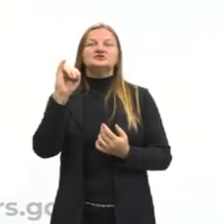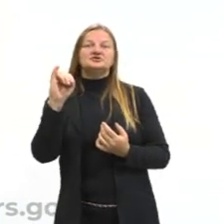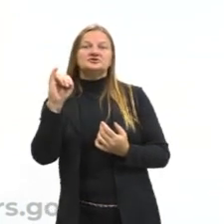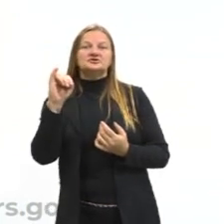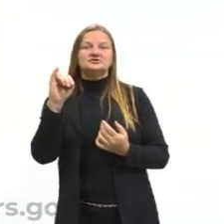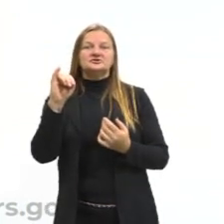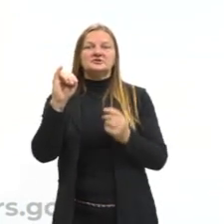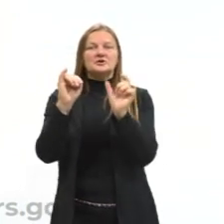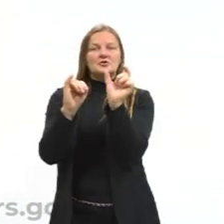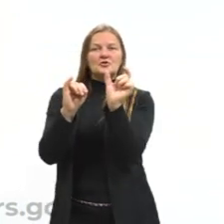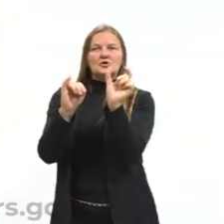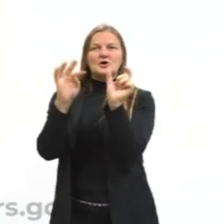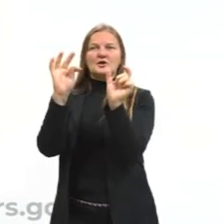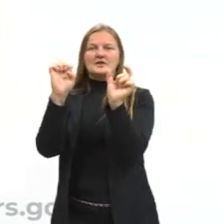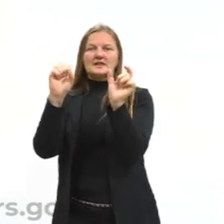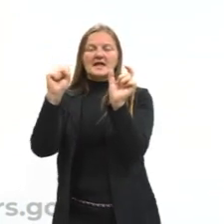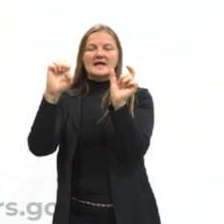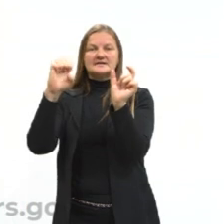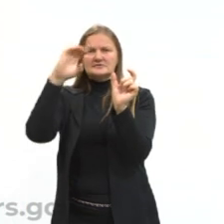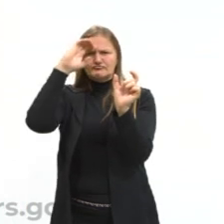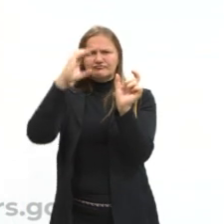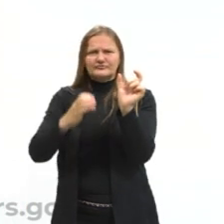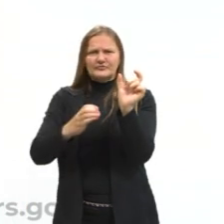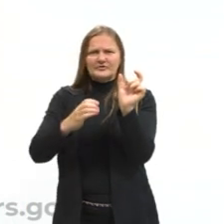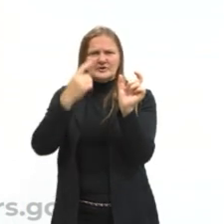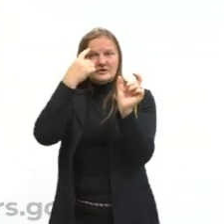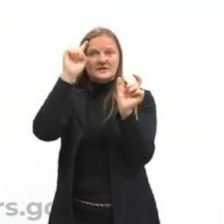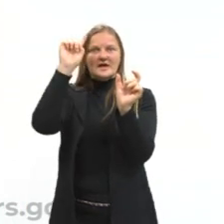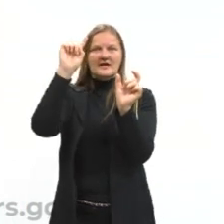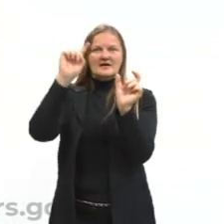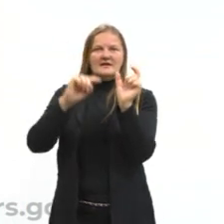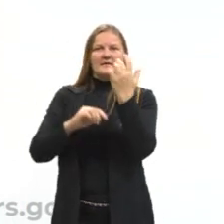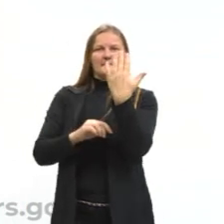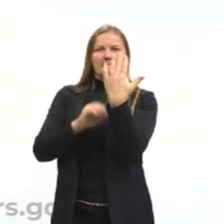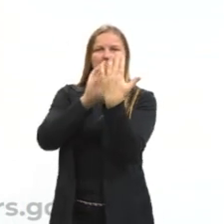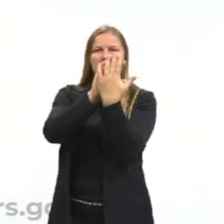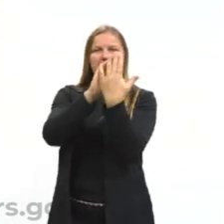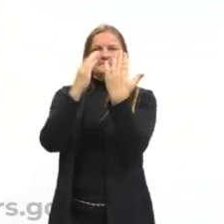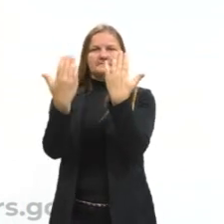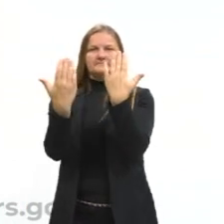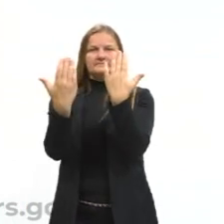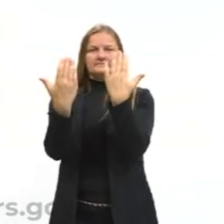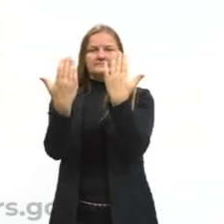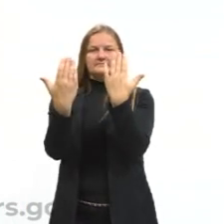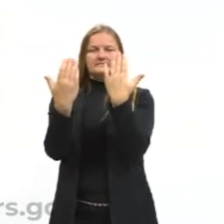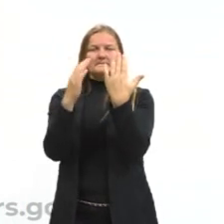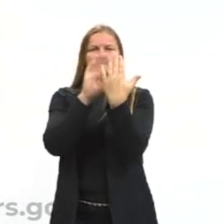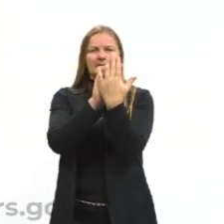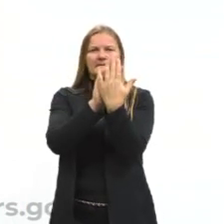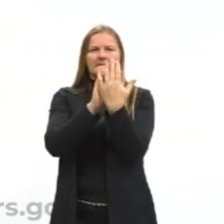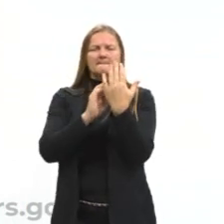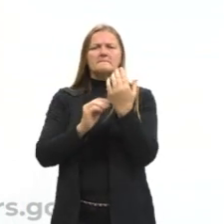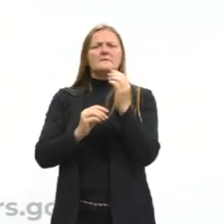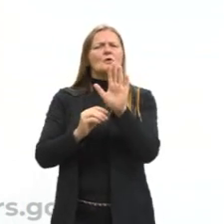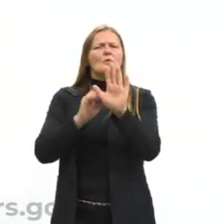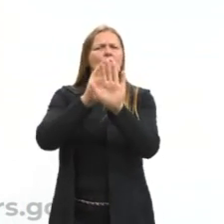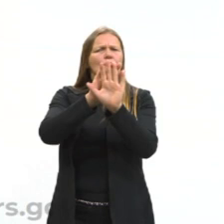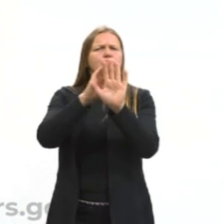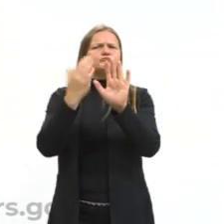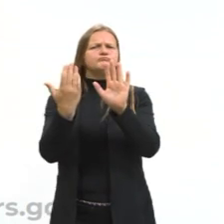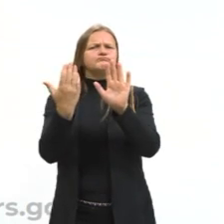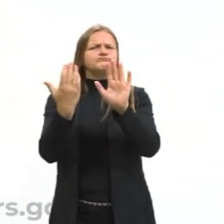A tese ali vem de ideia. Então a antítese vai acontecer quando há apenas uma